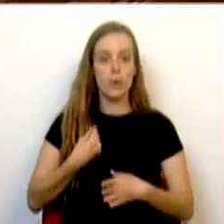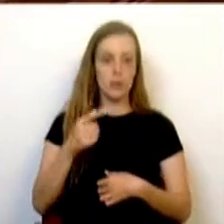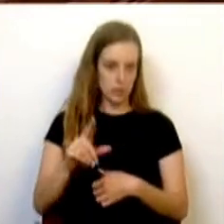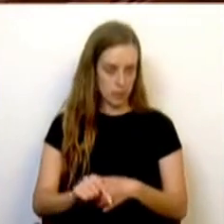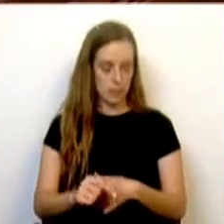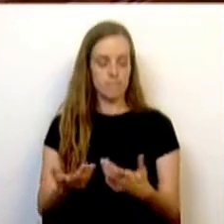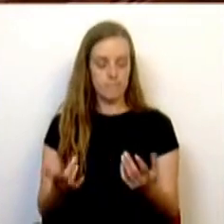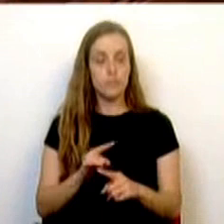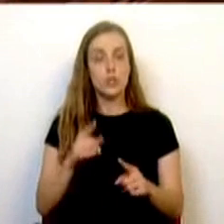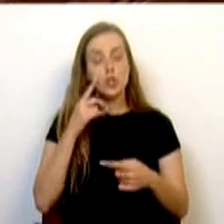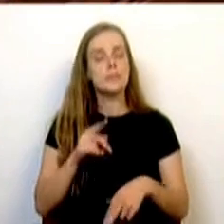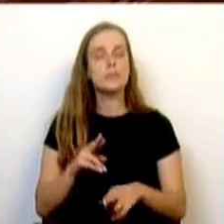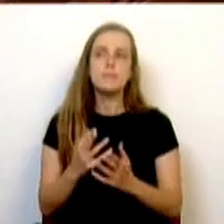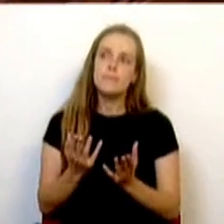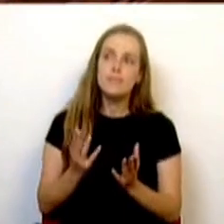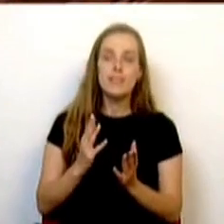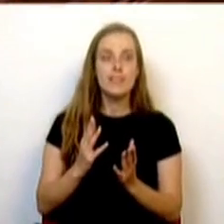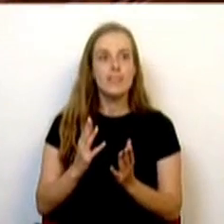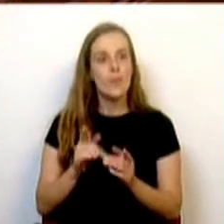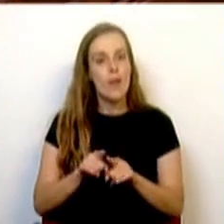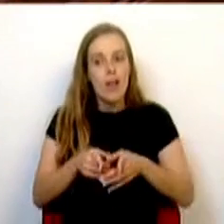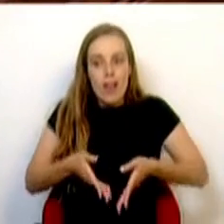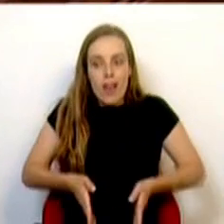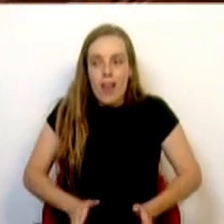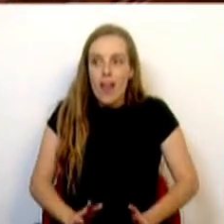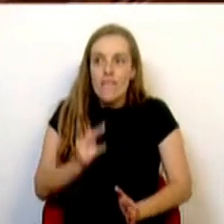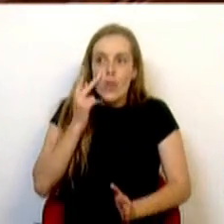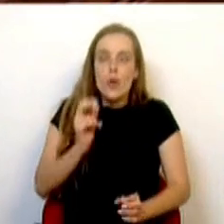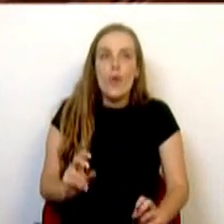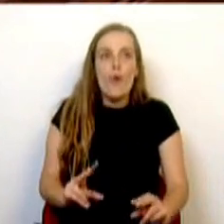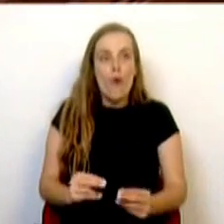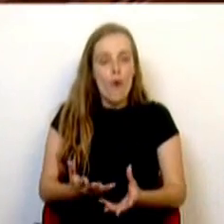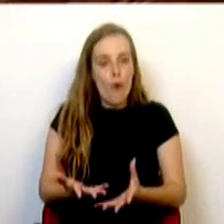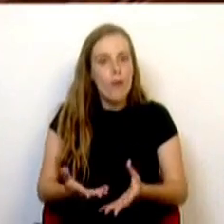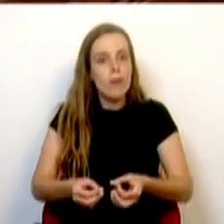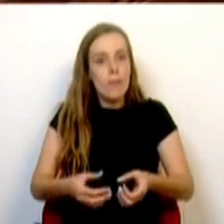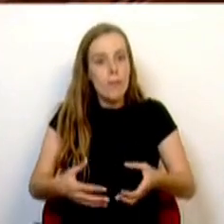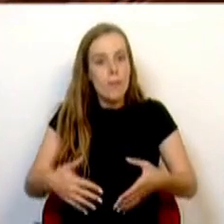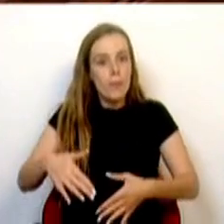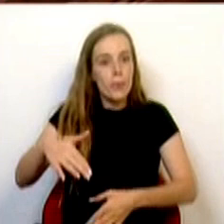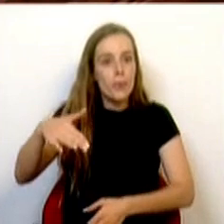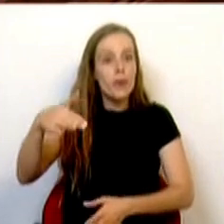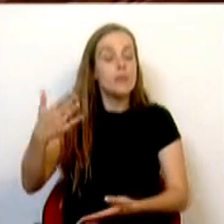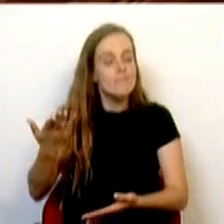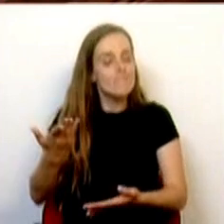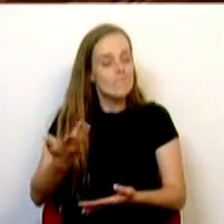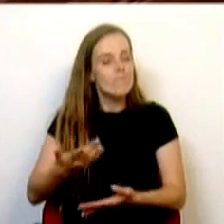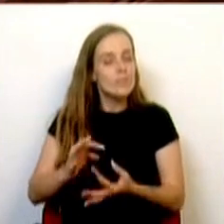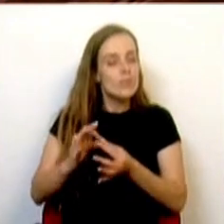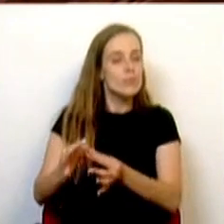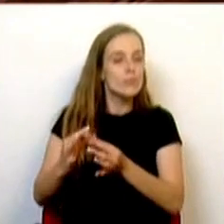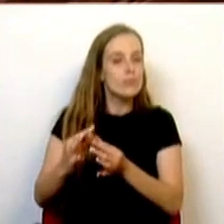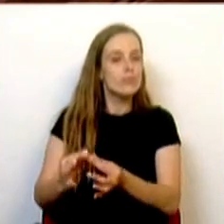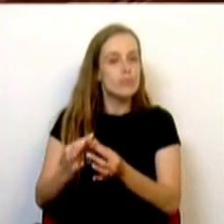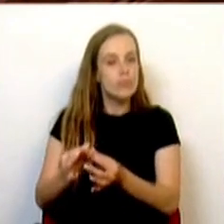A perspectiva de gerar uma nova vida é verdadeiramente mágica, associada à realização pessoal e a uma profunda conexão